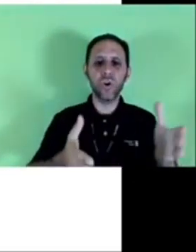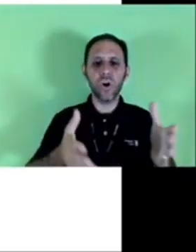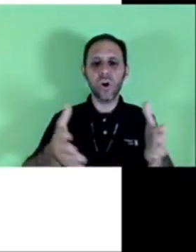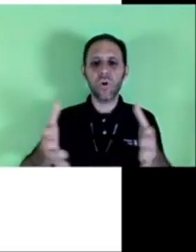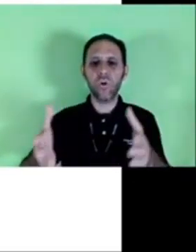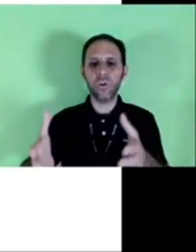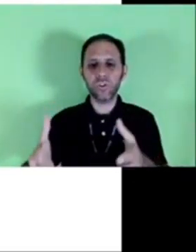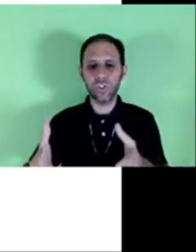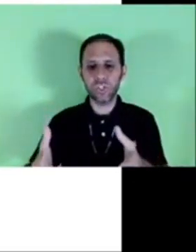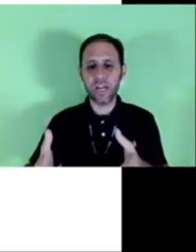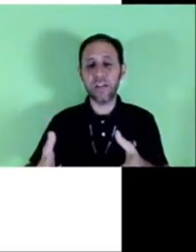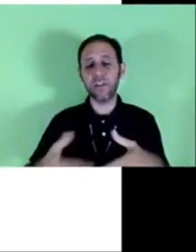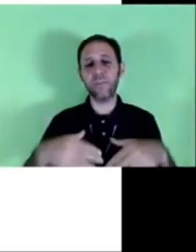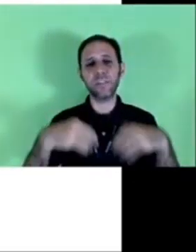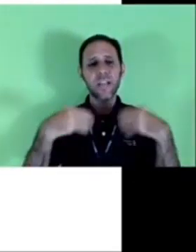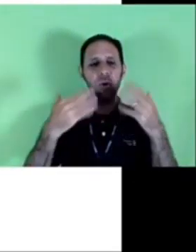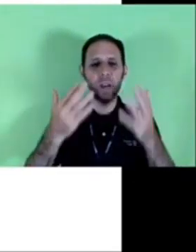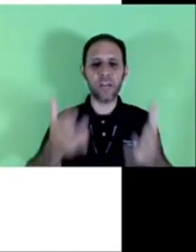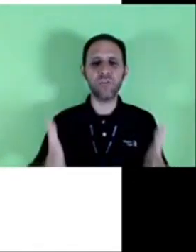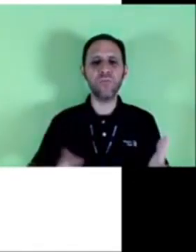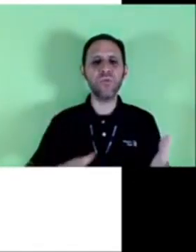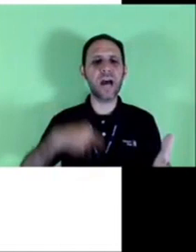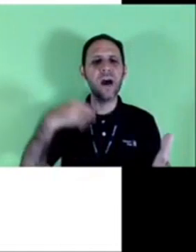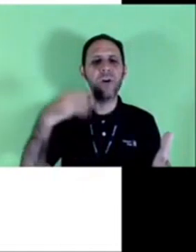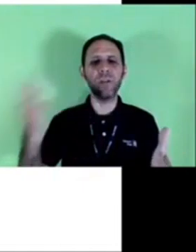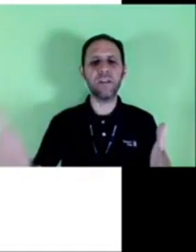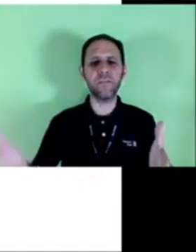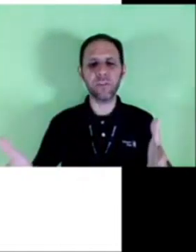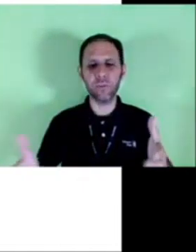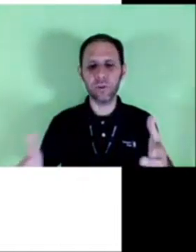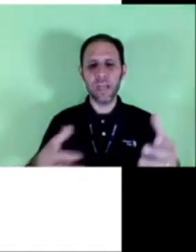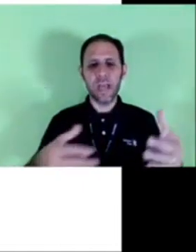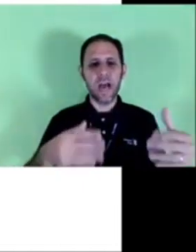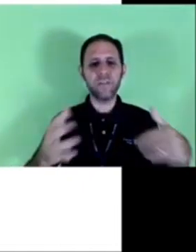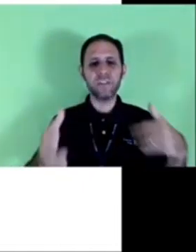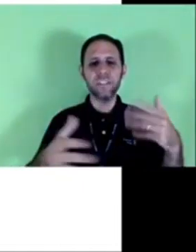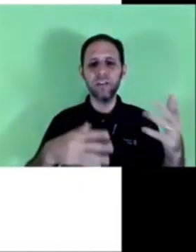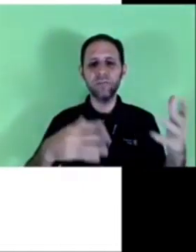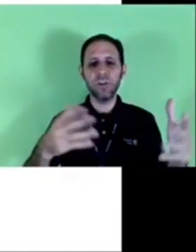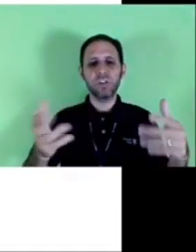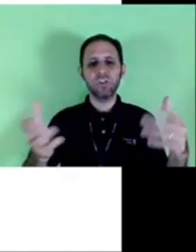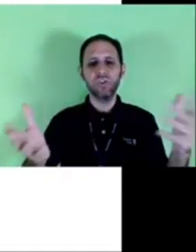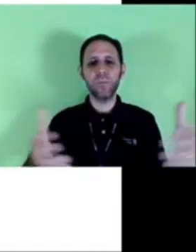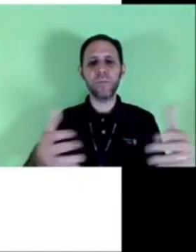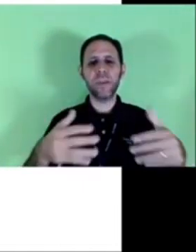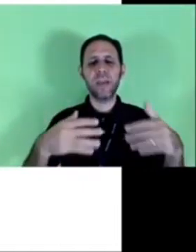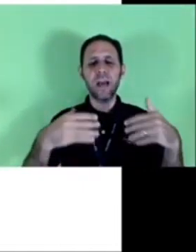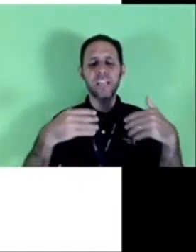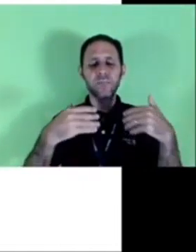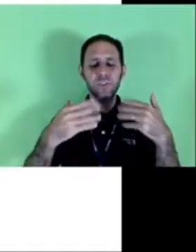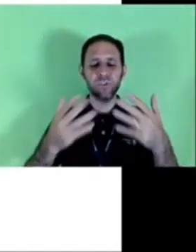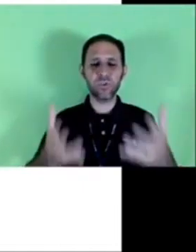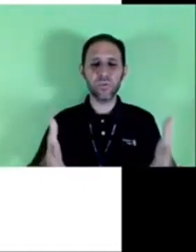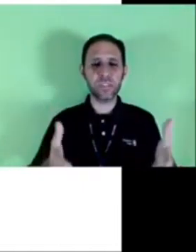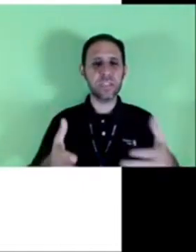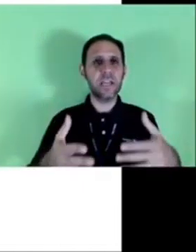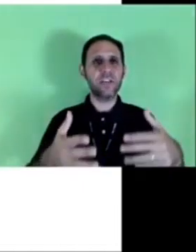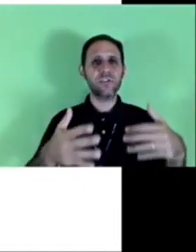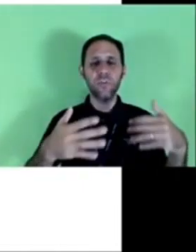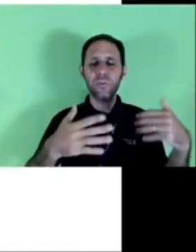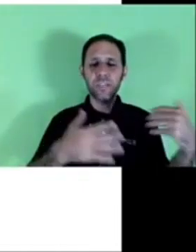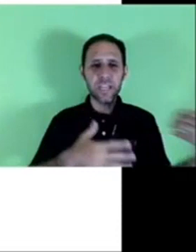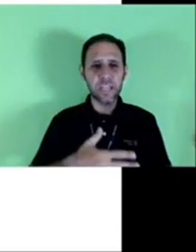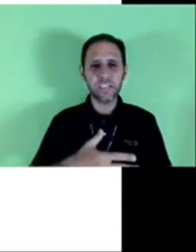do cotidiano que pode estar colado no mural no elevador avisando sobre as pessoas